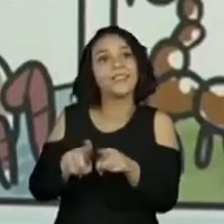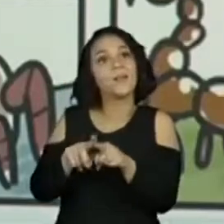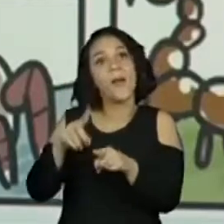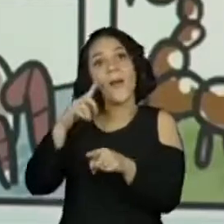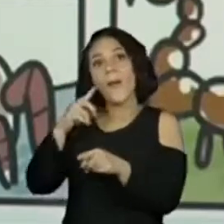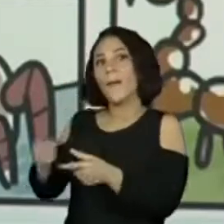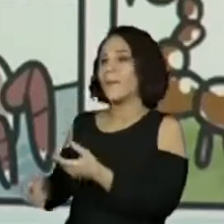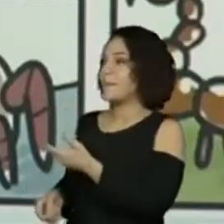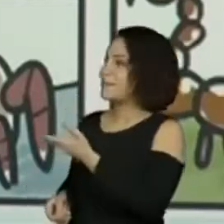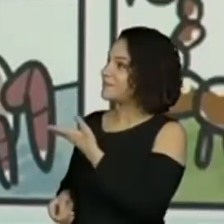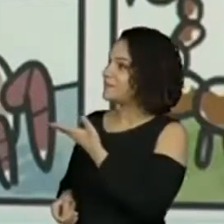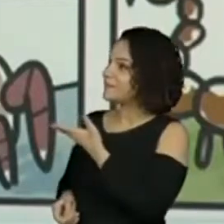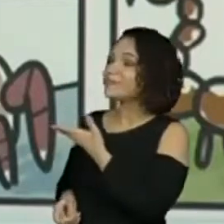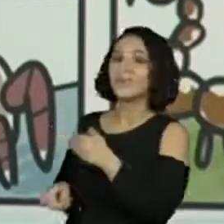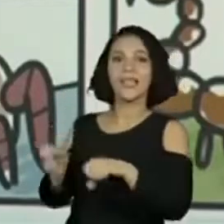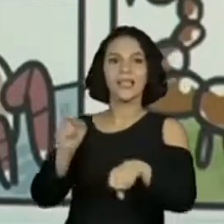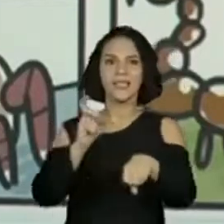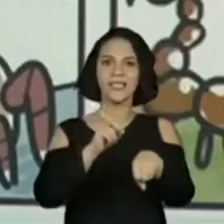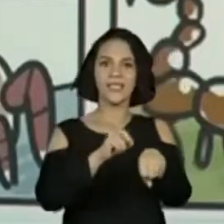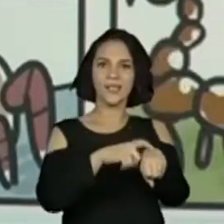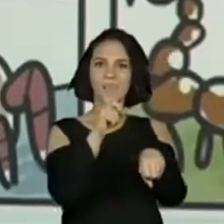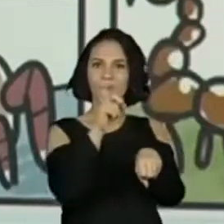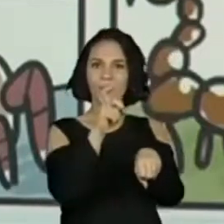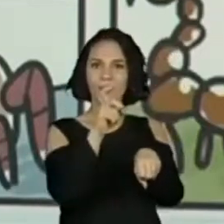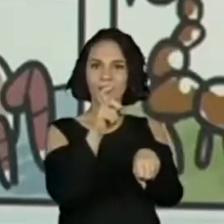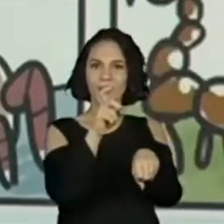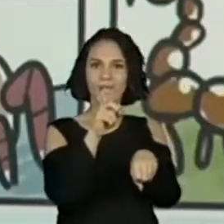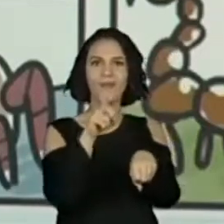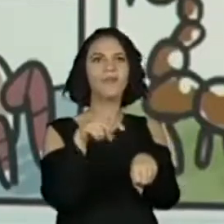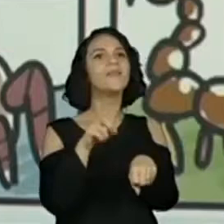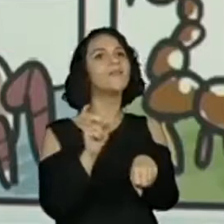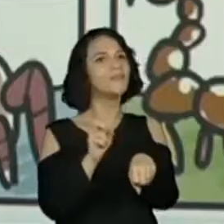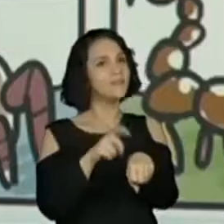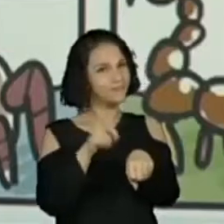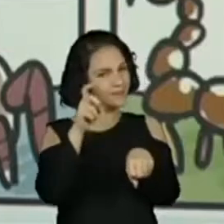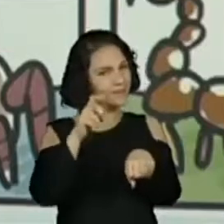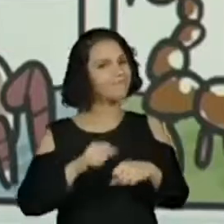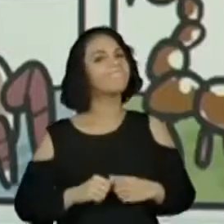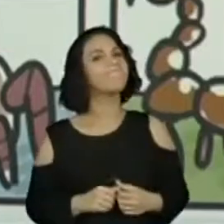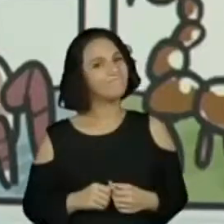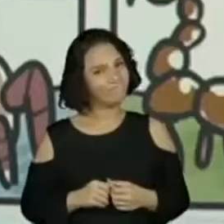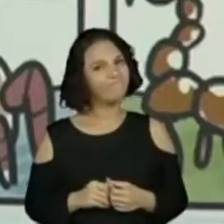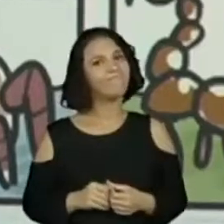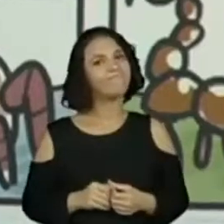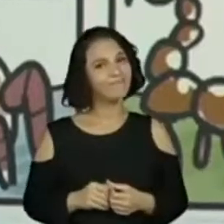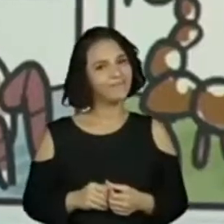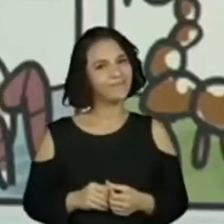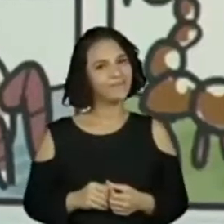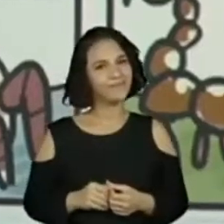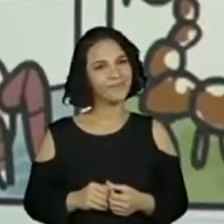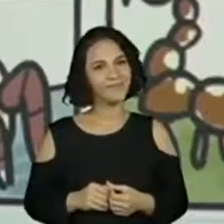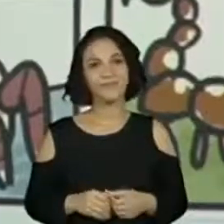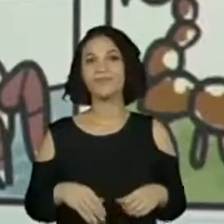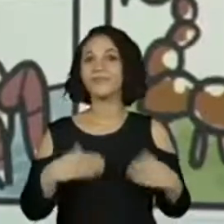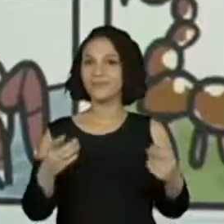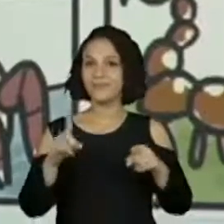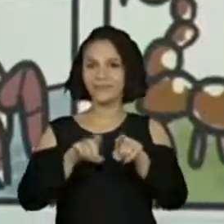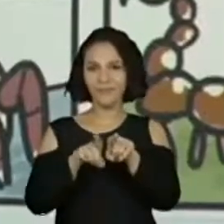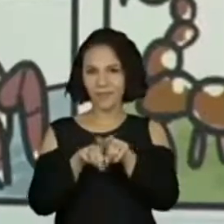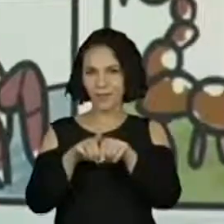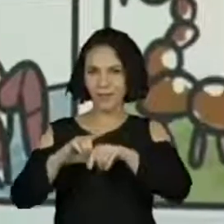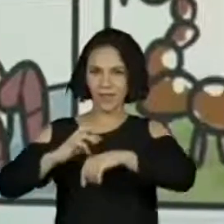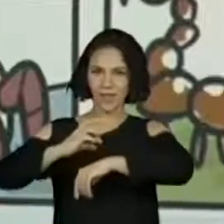É, agora apareceu. escorpião. Isso, é uma escorpião. Né? Isso, escorpião. E a gente tem uma aranha.